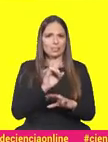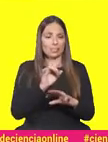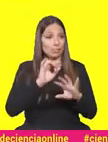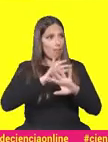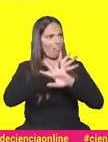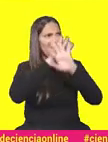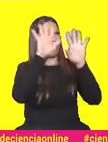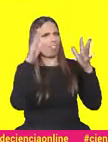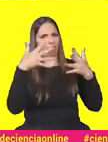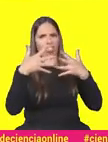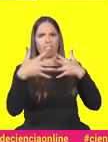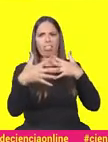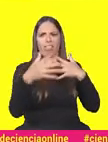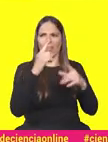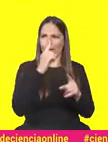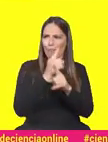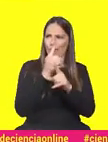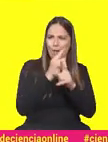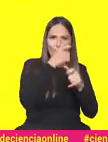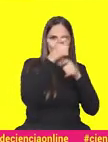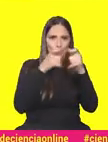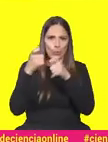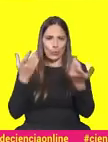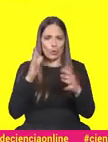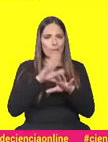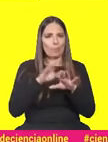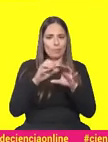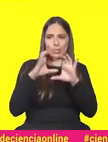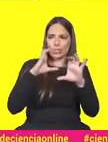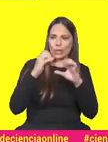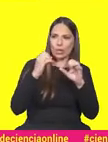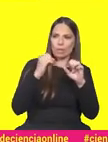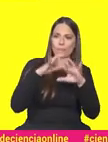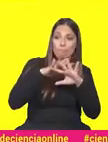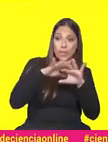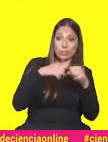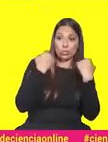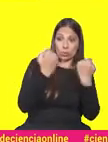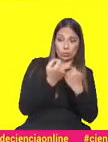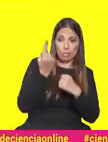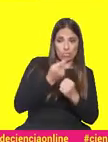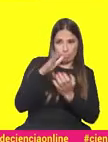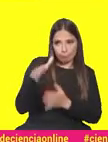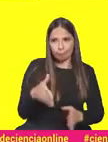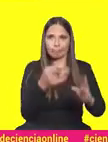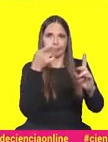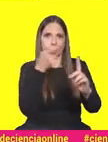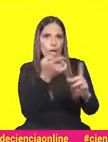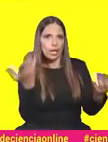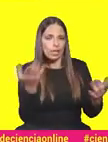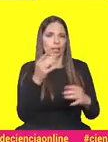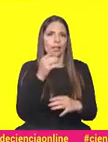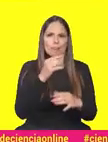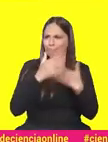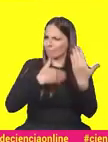transparente, é o bico na vida das pessoas. E por isso as telecomunicações e as redes de comunicação vão ter que seguir este caminho, eles vão ter que seguir este